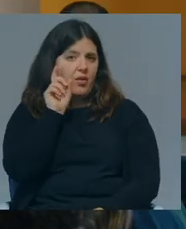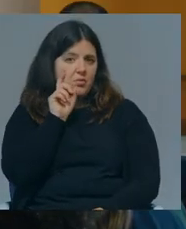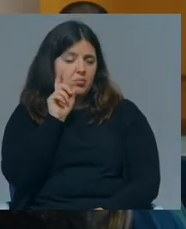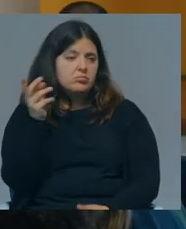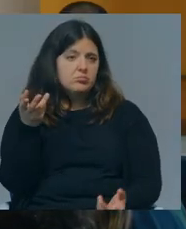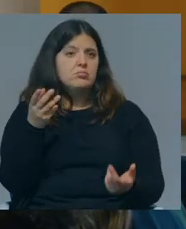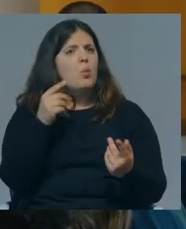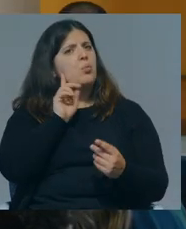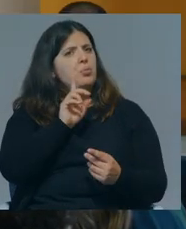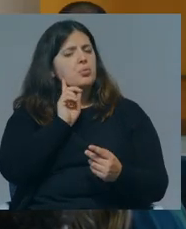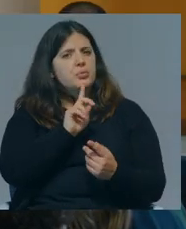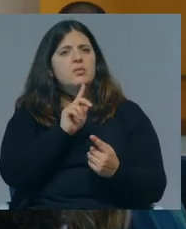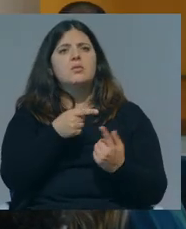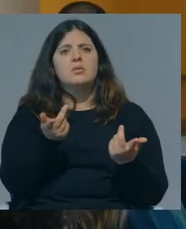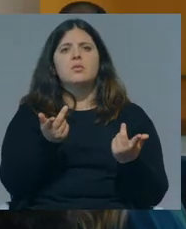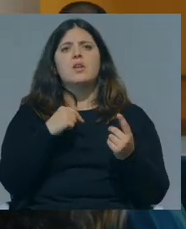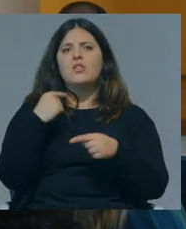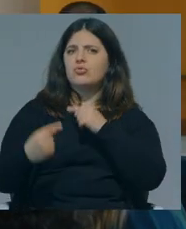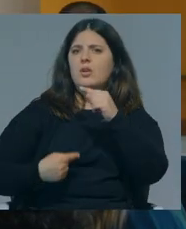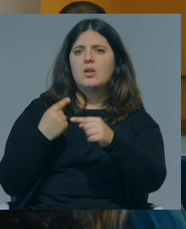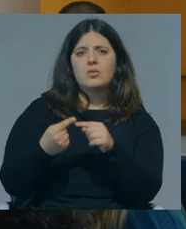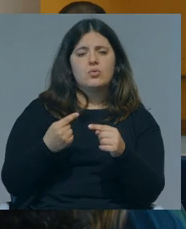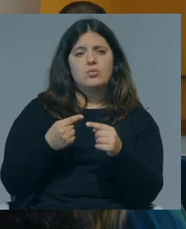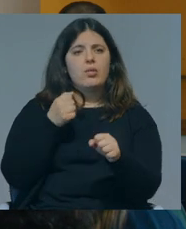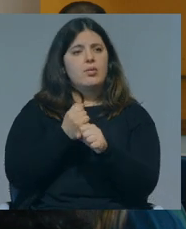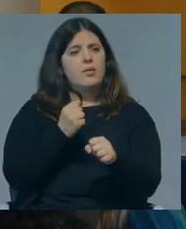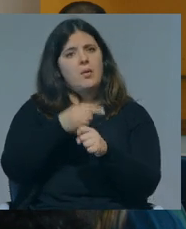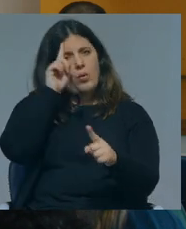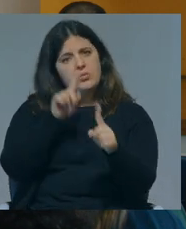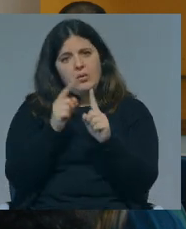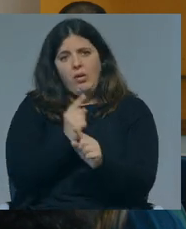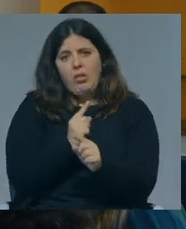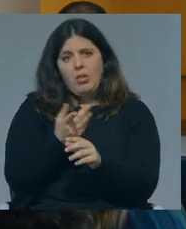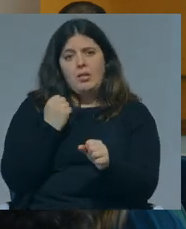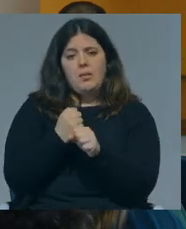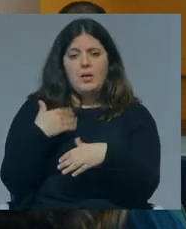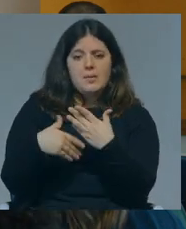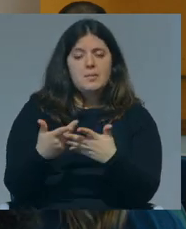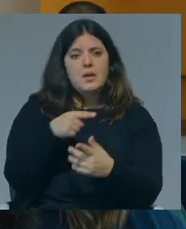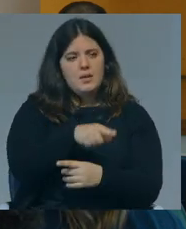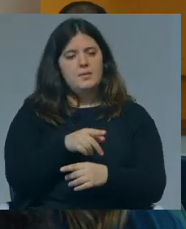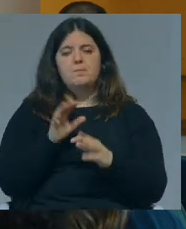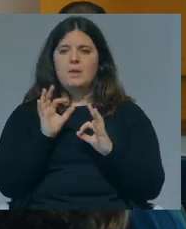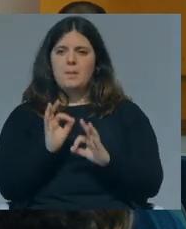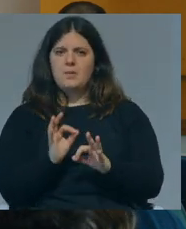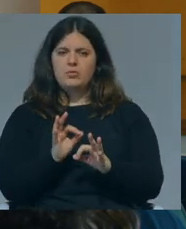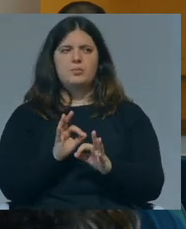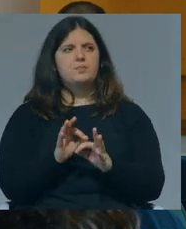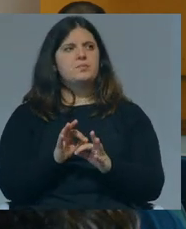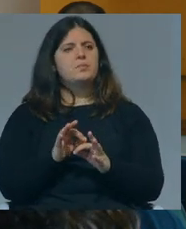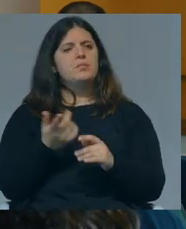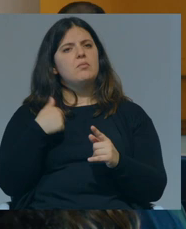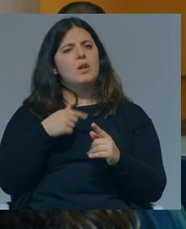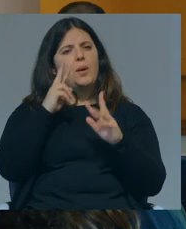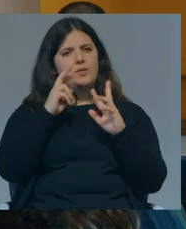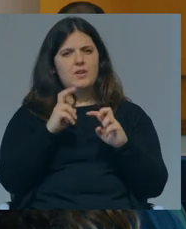são muito importantes e isto, pois, são gerações inteiras a trabalharmos para lá chegarmos. Isso é mesmo assim. Eu estava, também